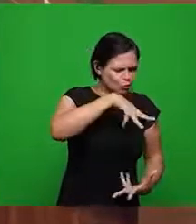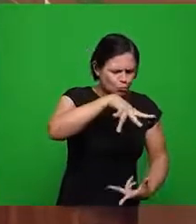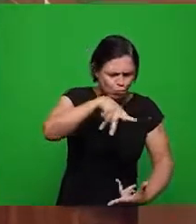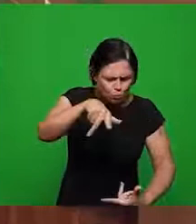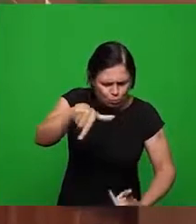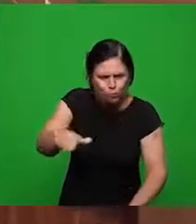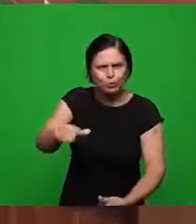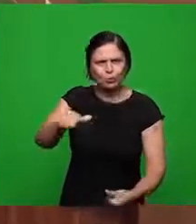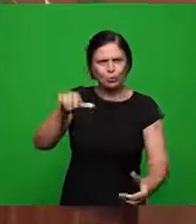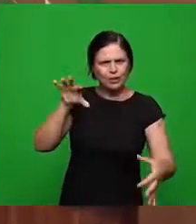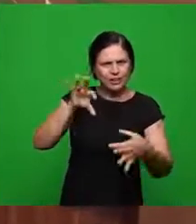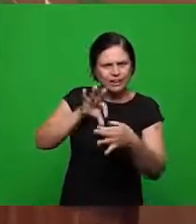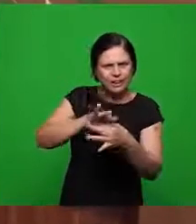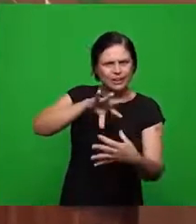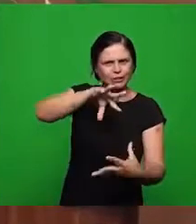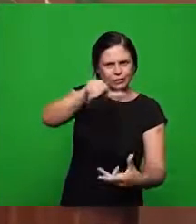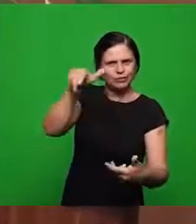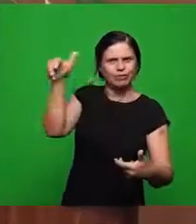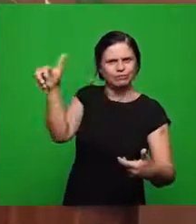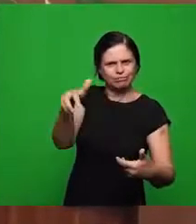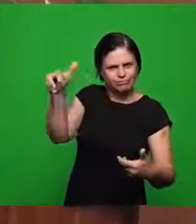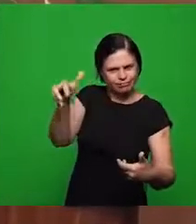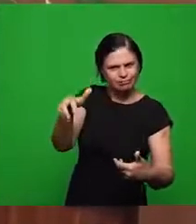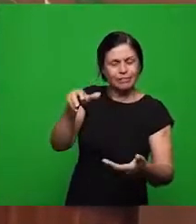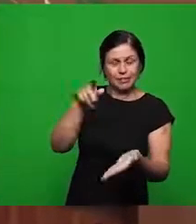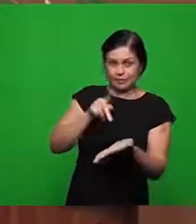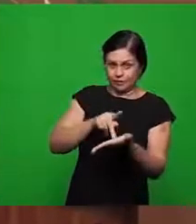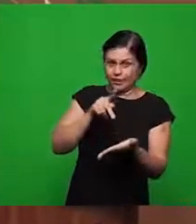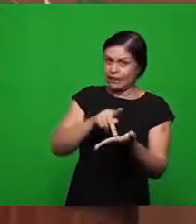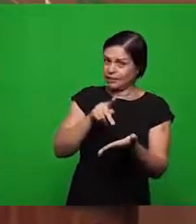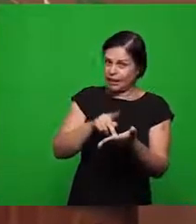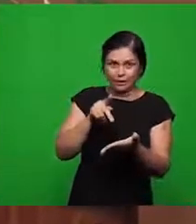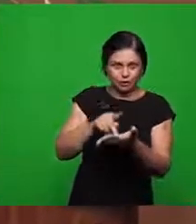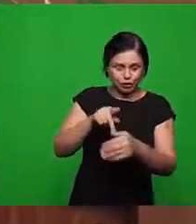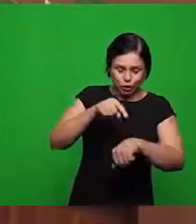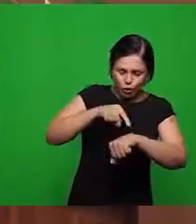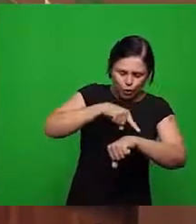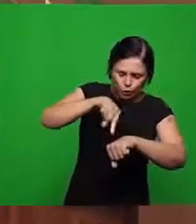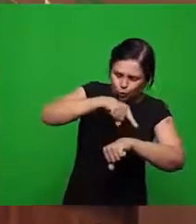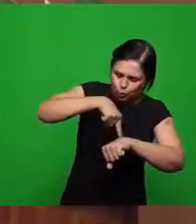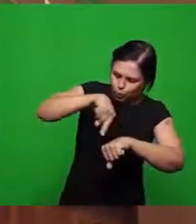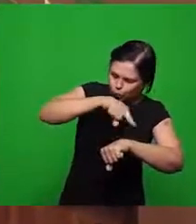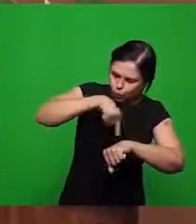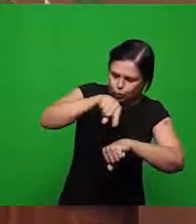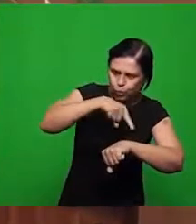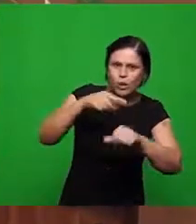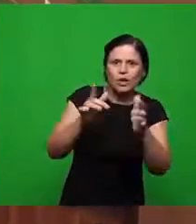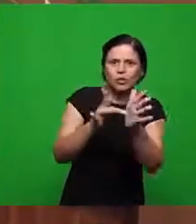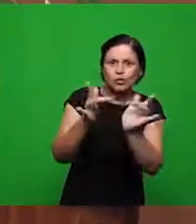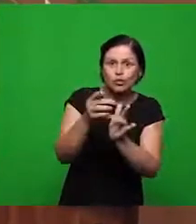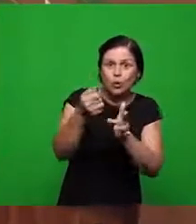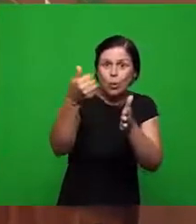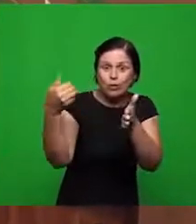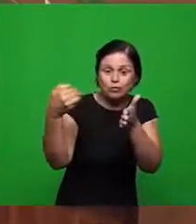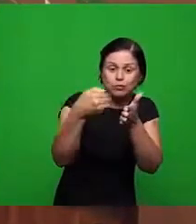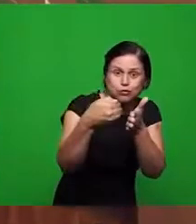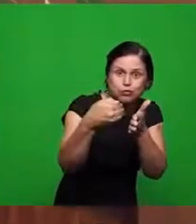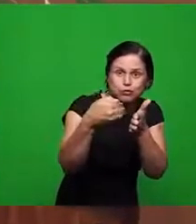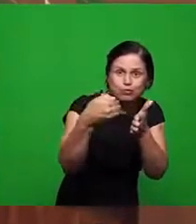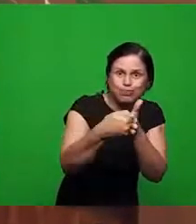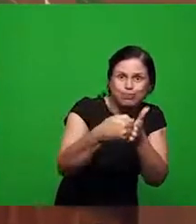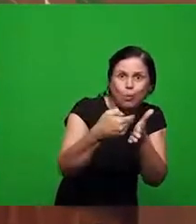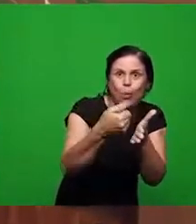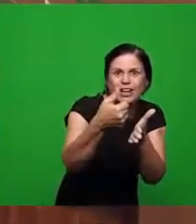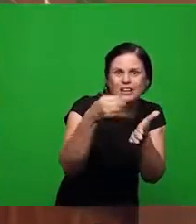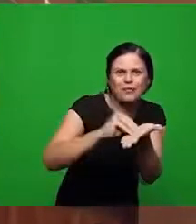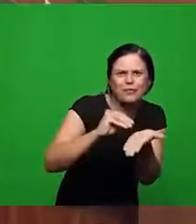de que na verdade os dias se apressam e a vinda do Senhor Jesus se aproxima